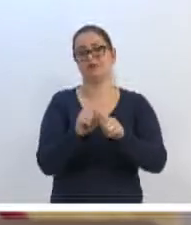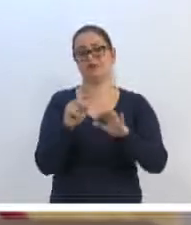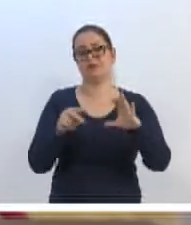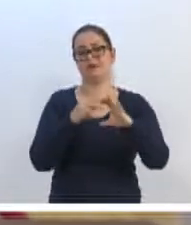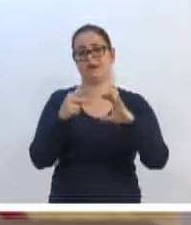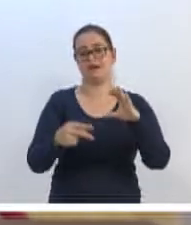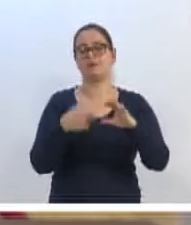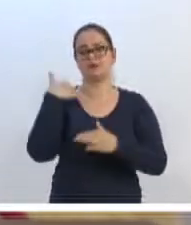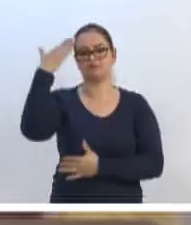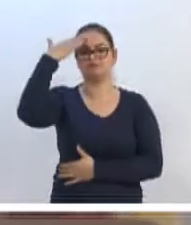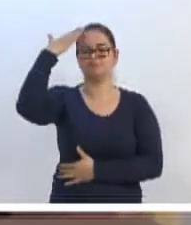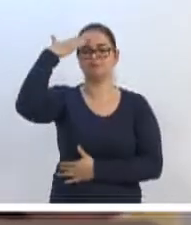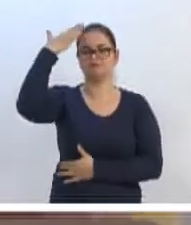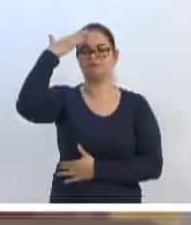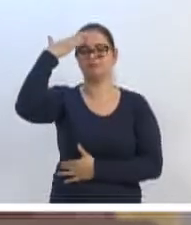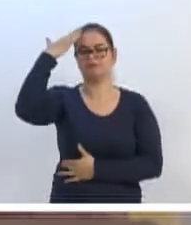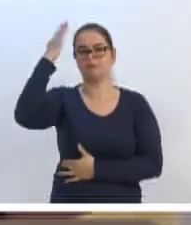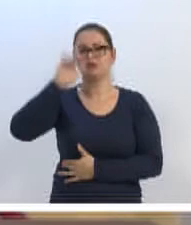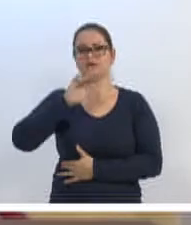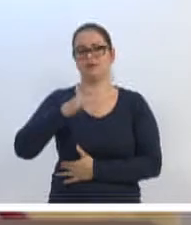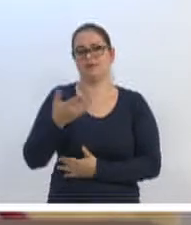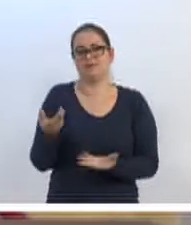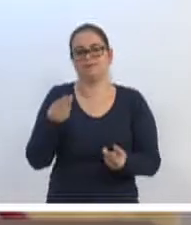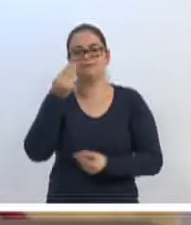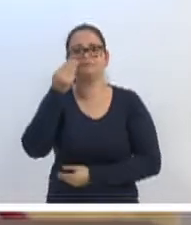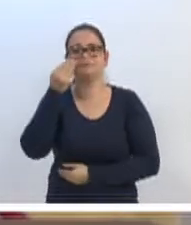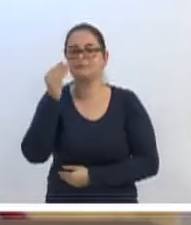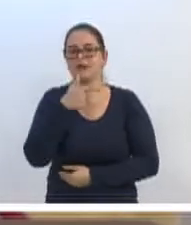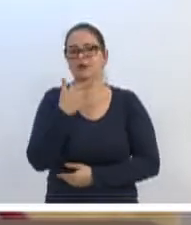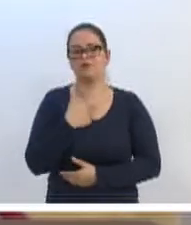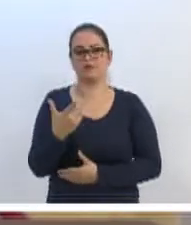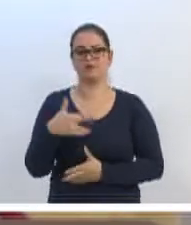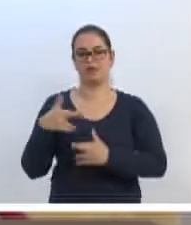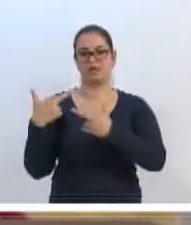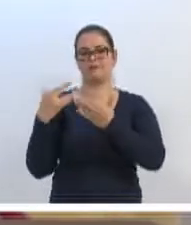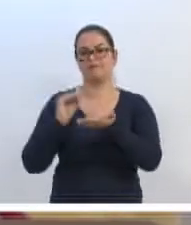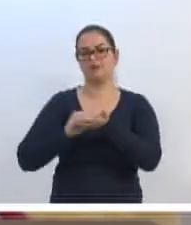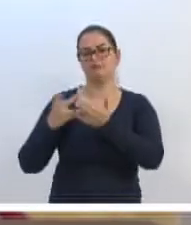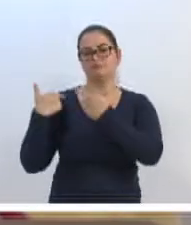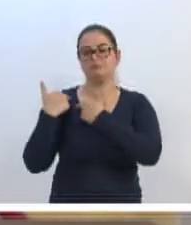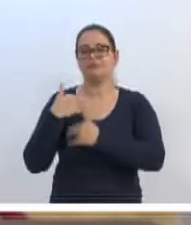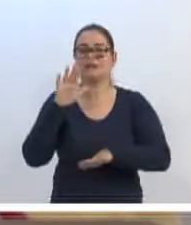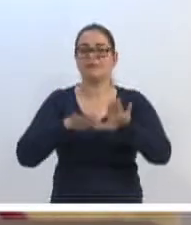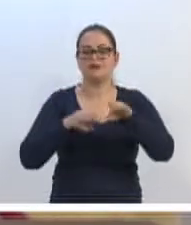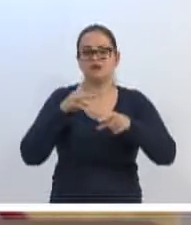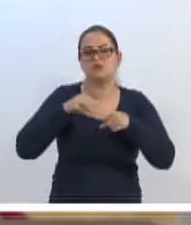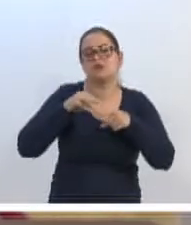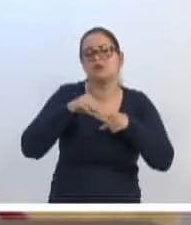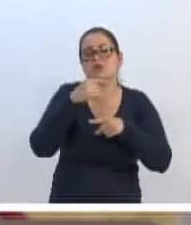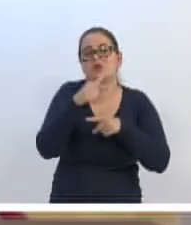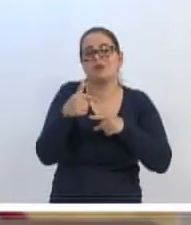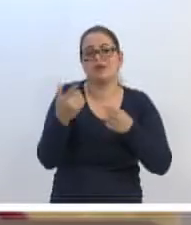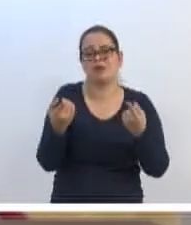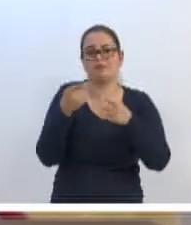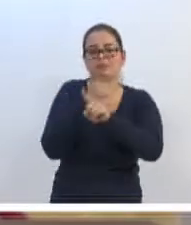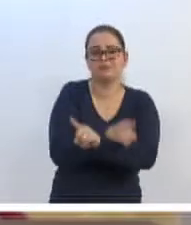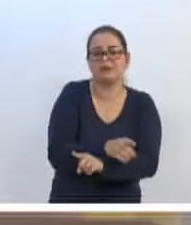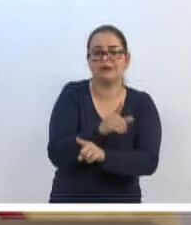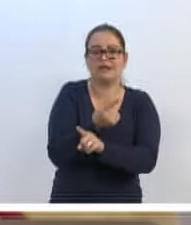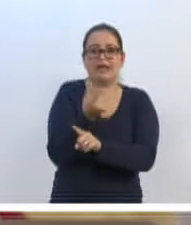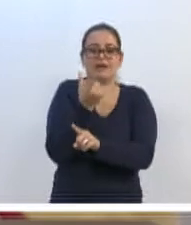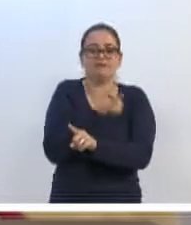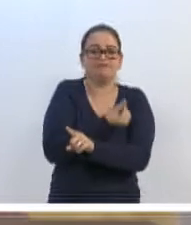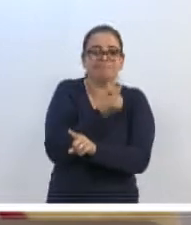Legislativa. Eu sei que eu já, é óbvio que não vou ser irresponsável de saber que o município talvez não tenha a sua contrapartida, que é a parte